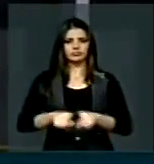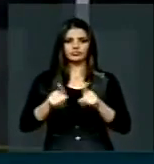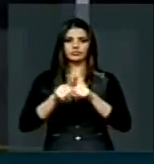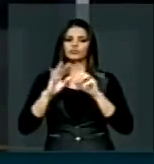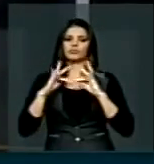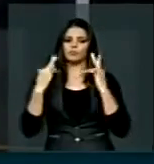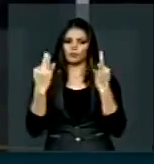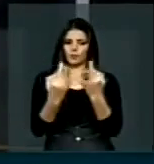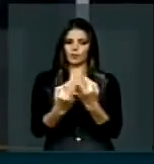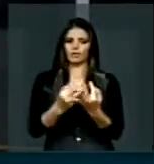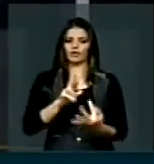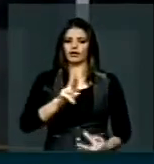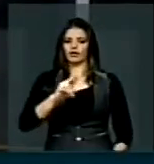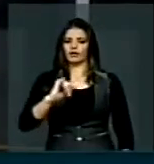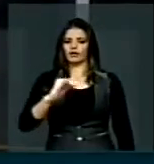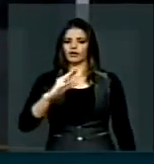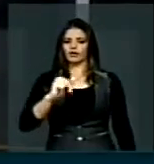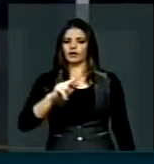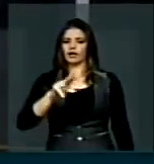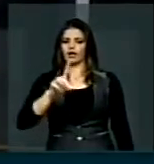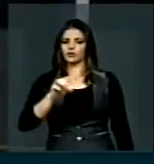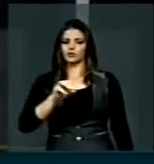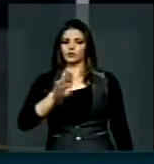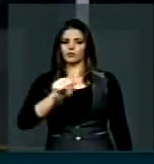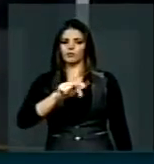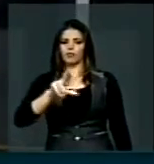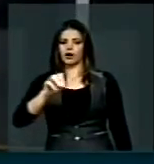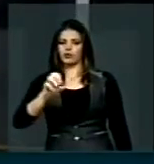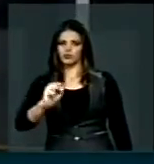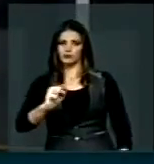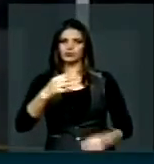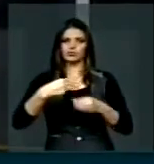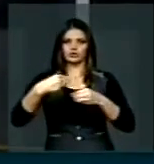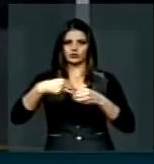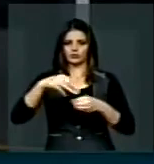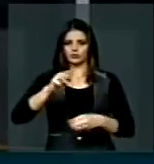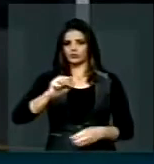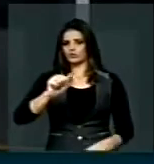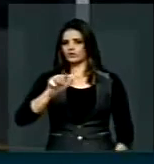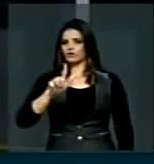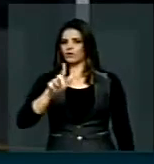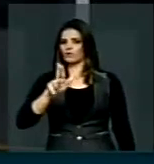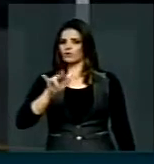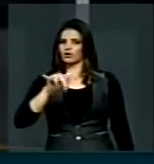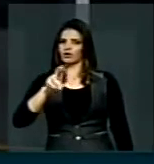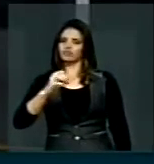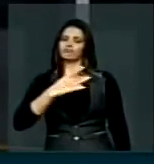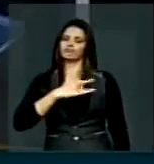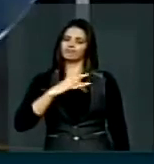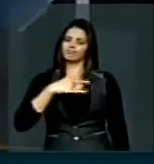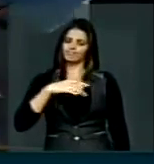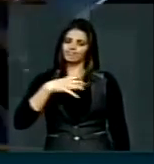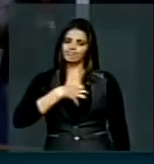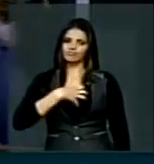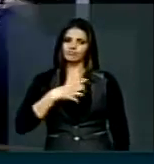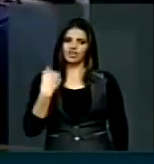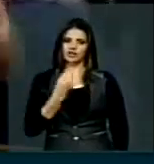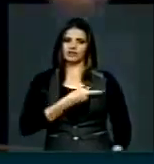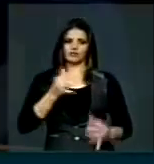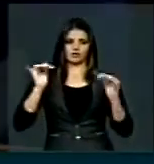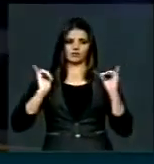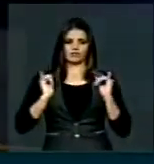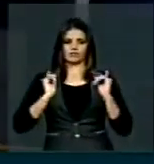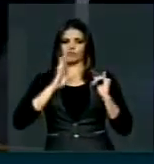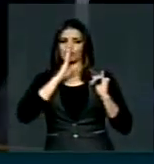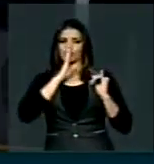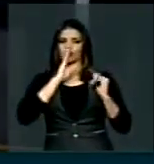família do Ricardo Barros, lá de Salgueiro. Nossos sentimentos, mas não vamos aqui calar, nós